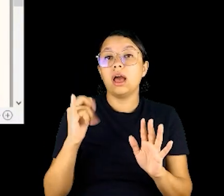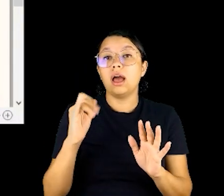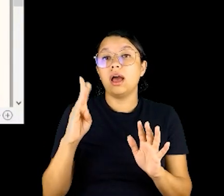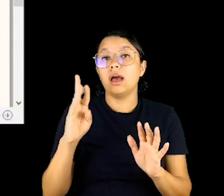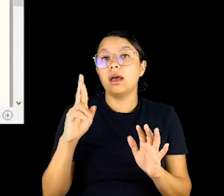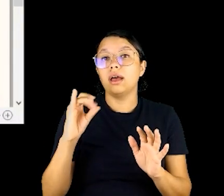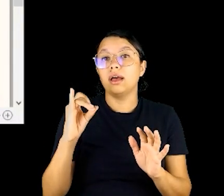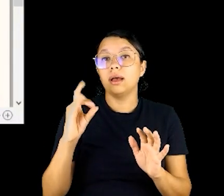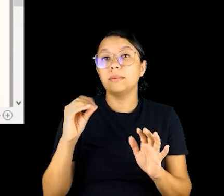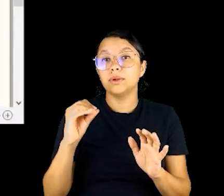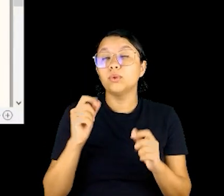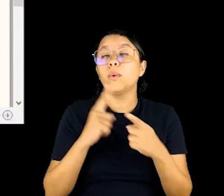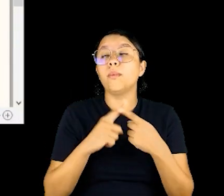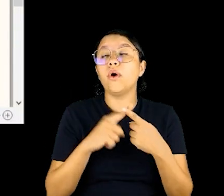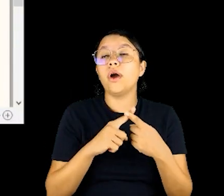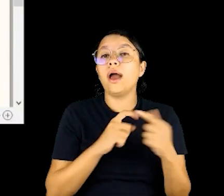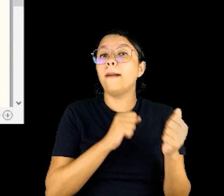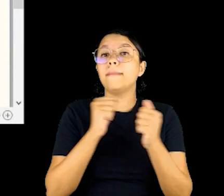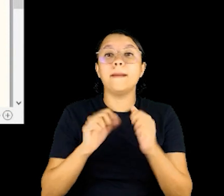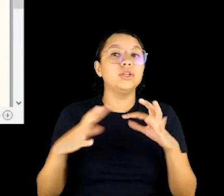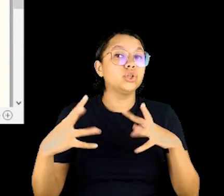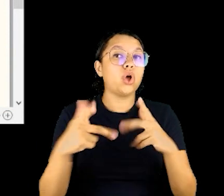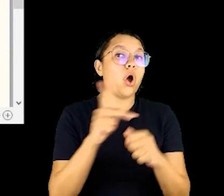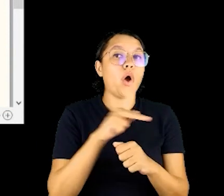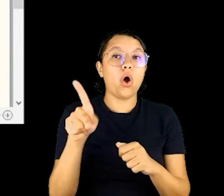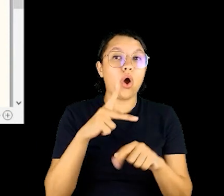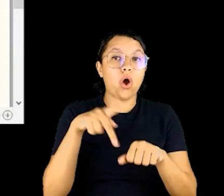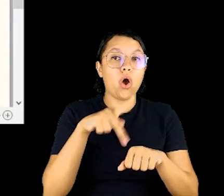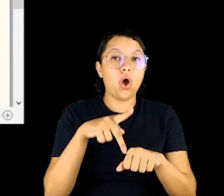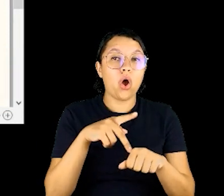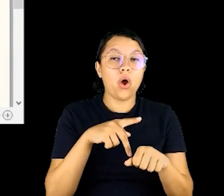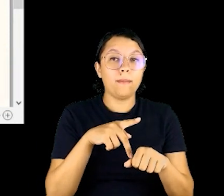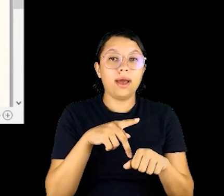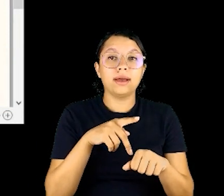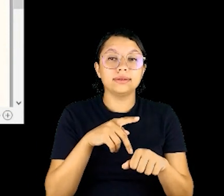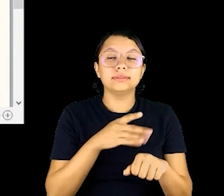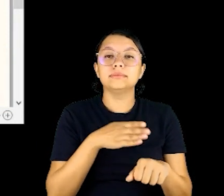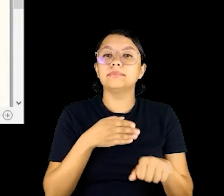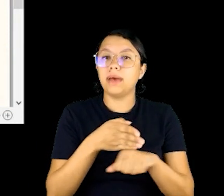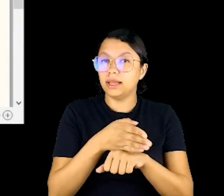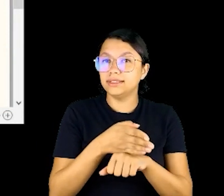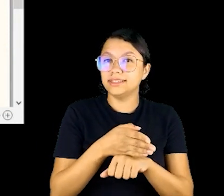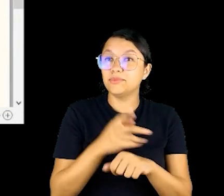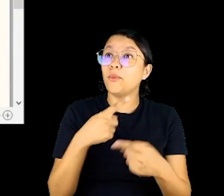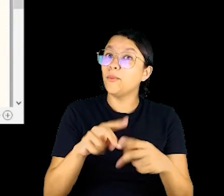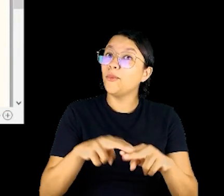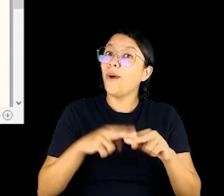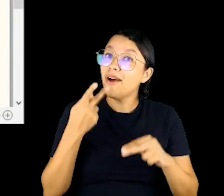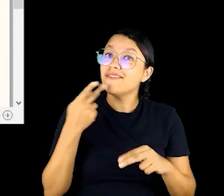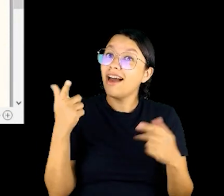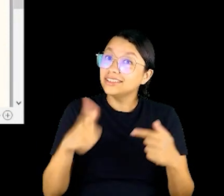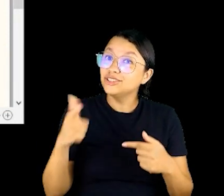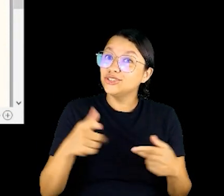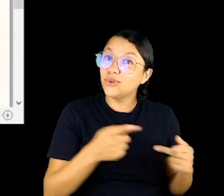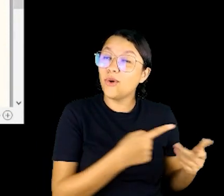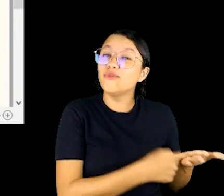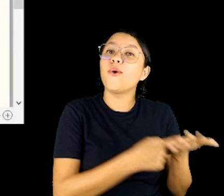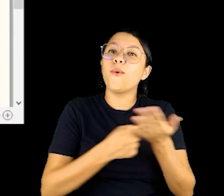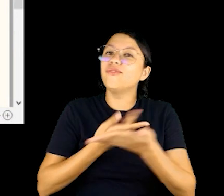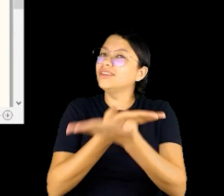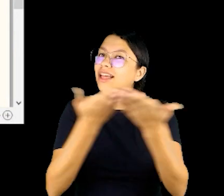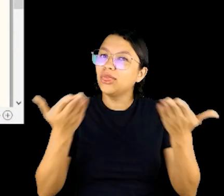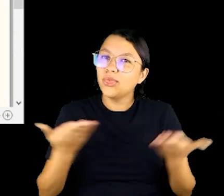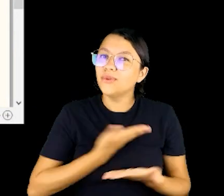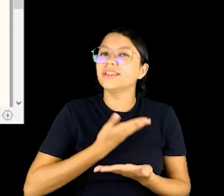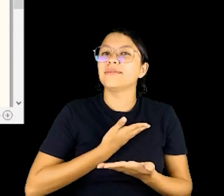digo, híbridos porque permite que professores de todo o país participem, né, e por isso reitero o convite para que todos os colegas que se